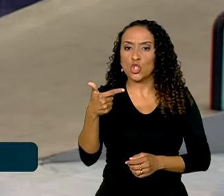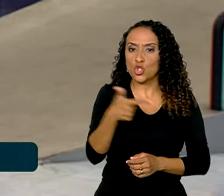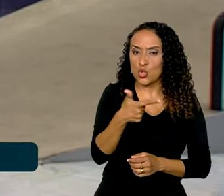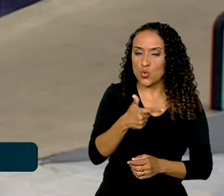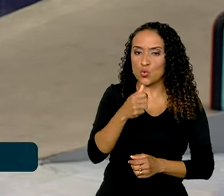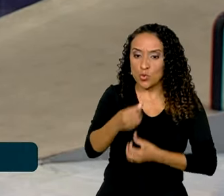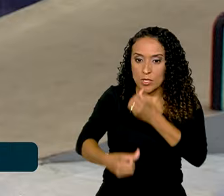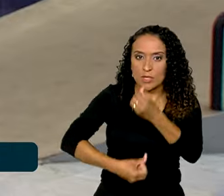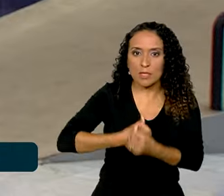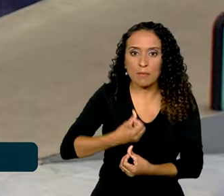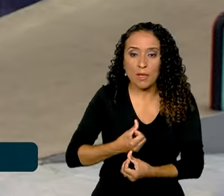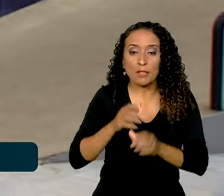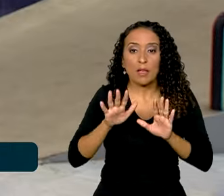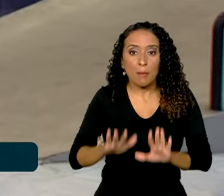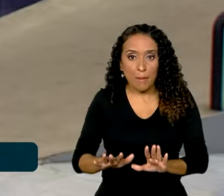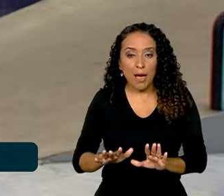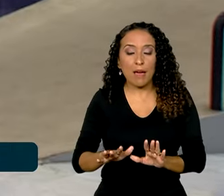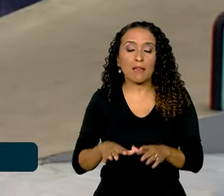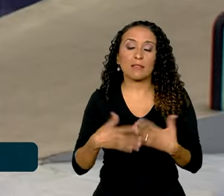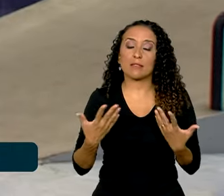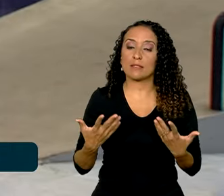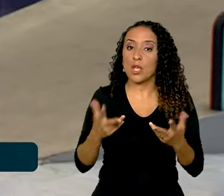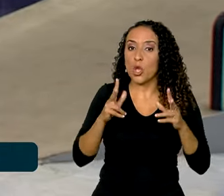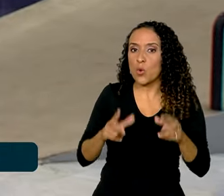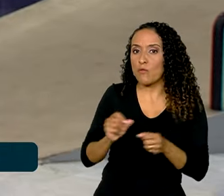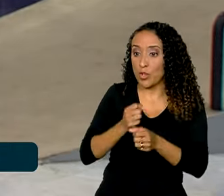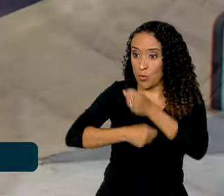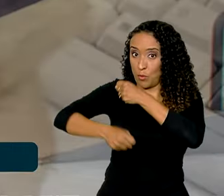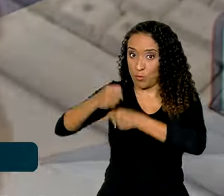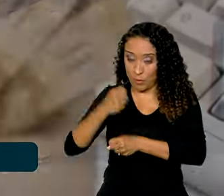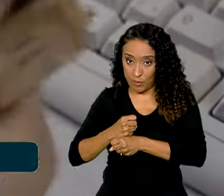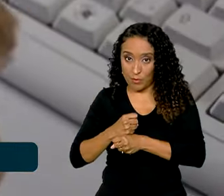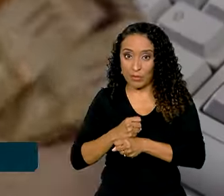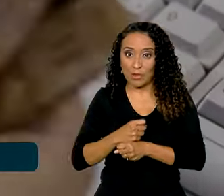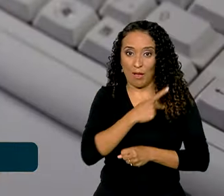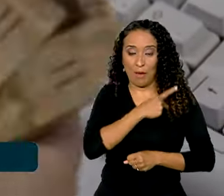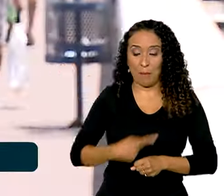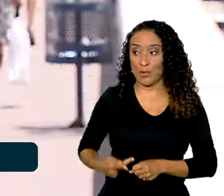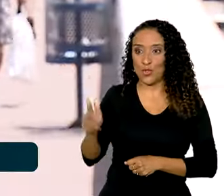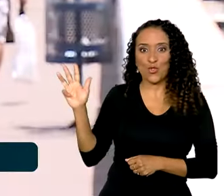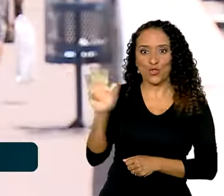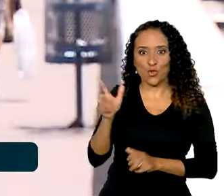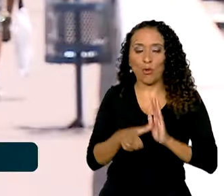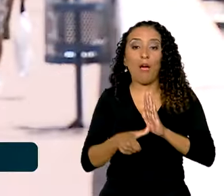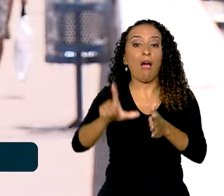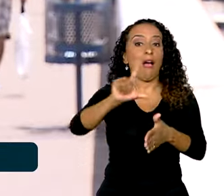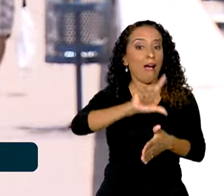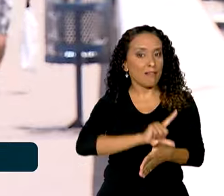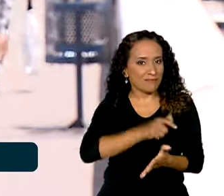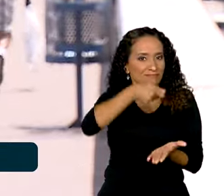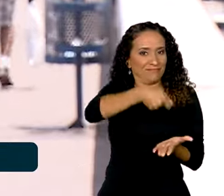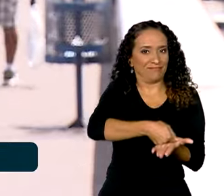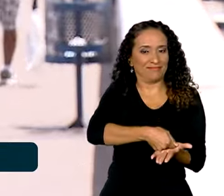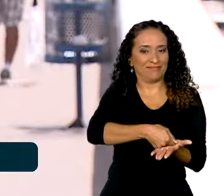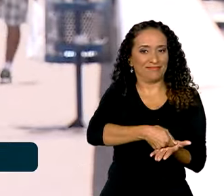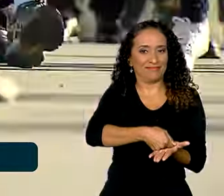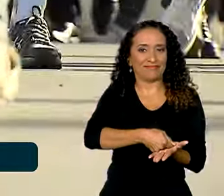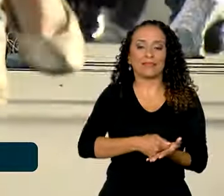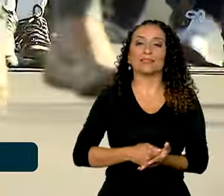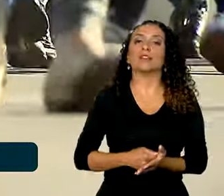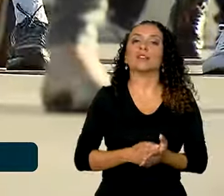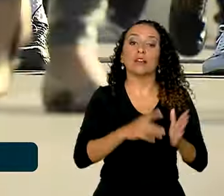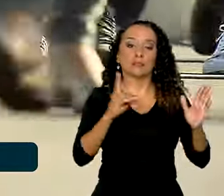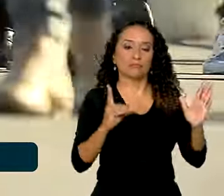semestre, mas assim como foi feito no ano passado, o presidente Lula antecipou o pagamento. O